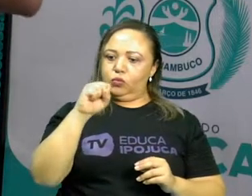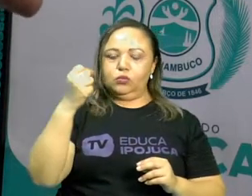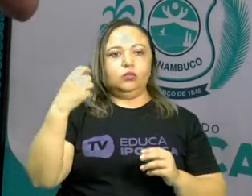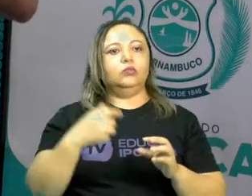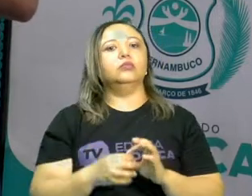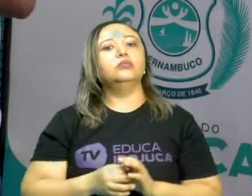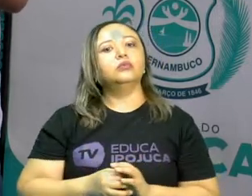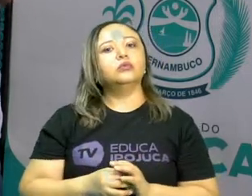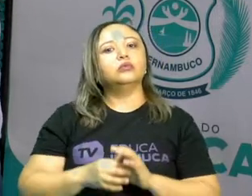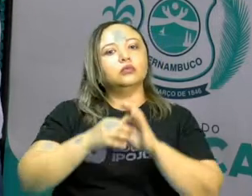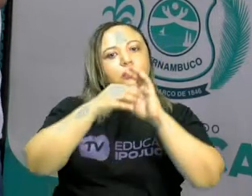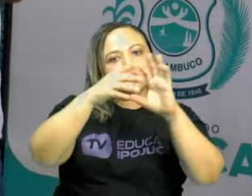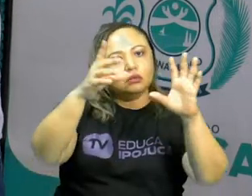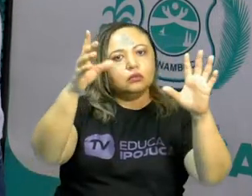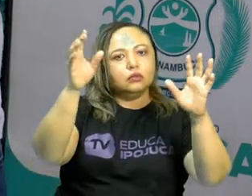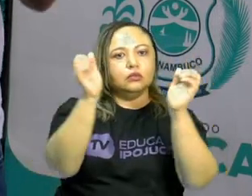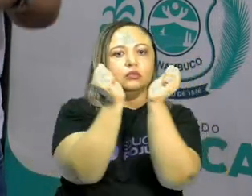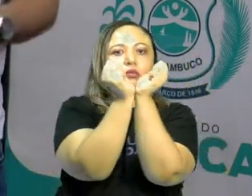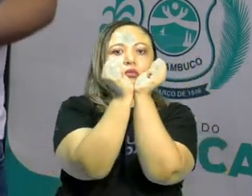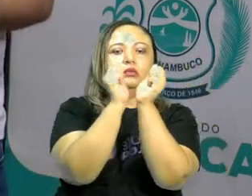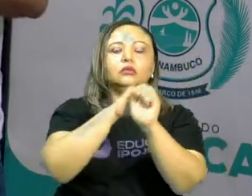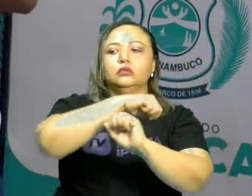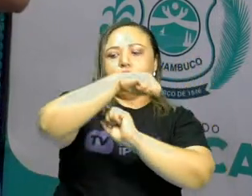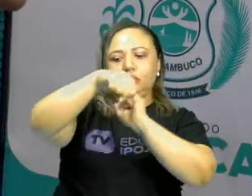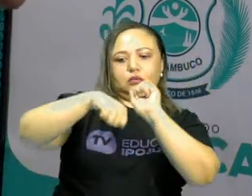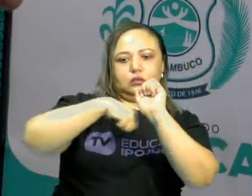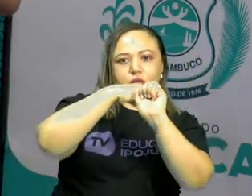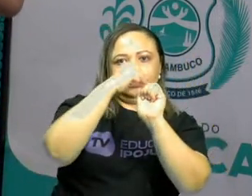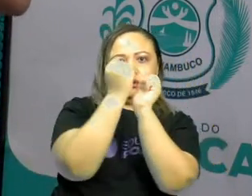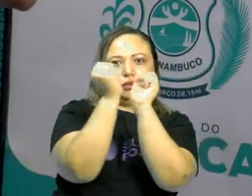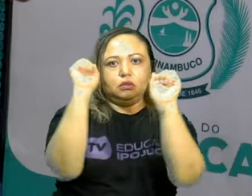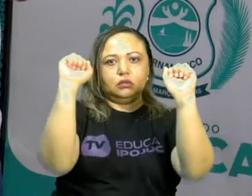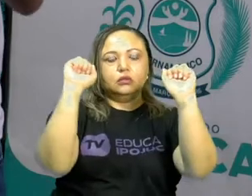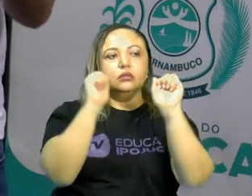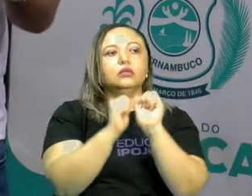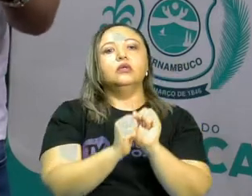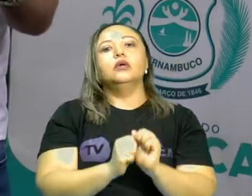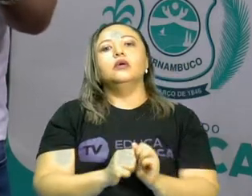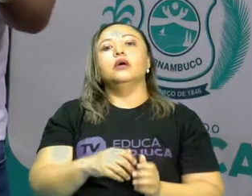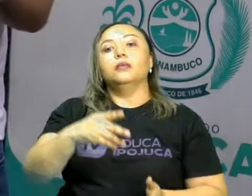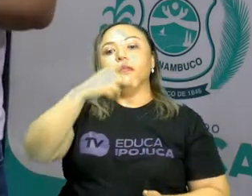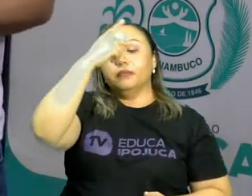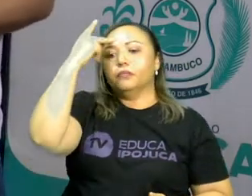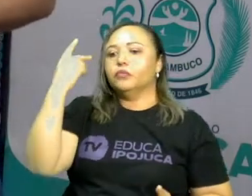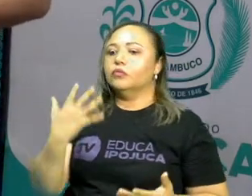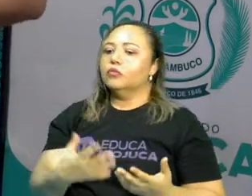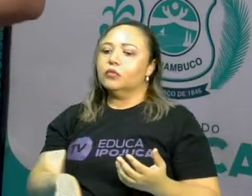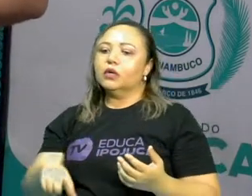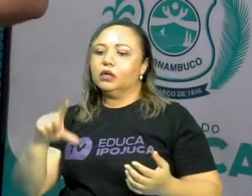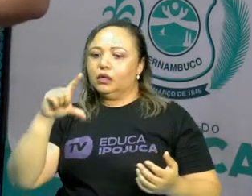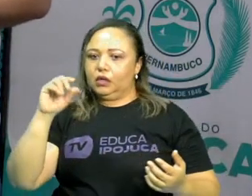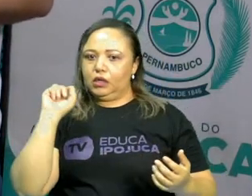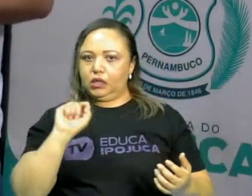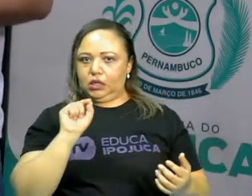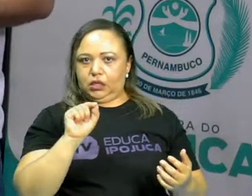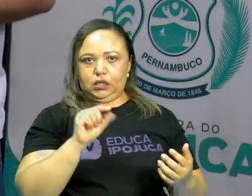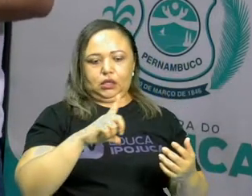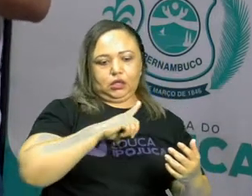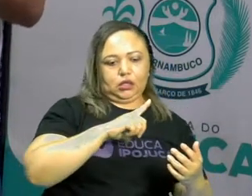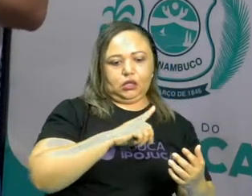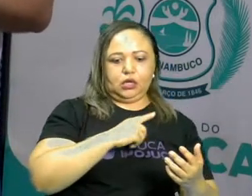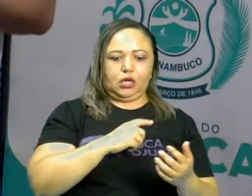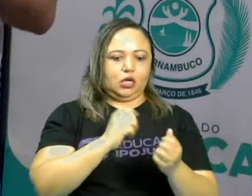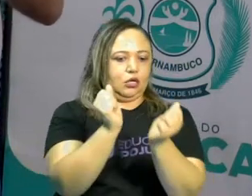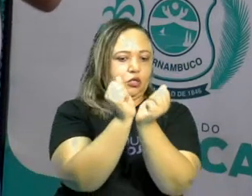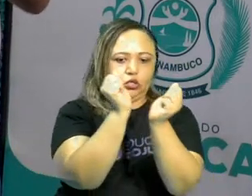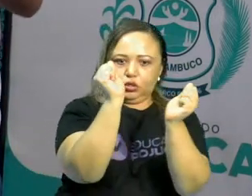passassem a criticar e a ser contra o imperador Dom Pedro II. Isso